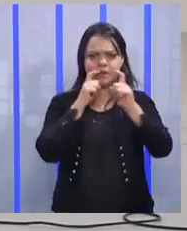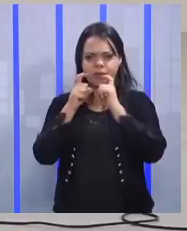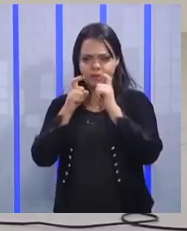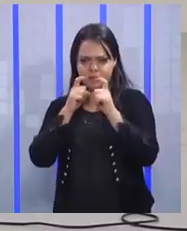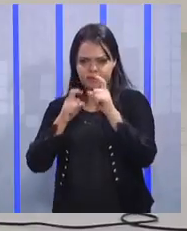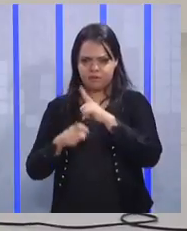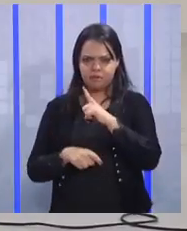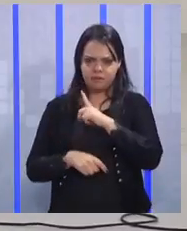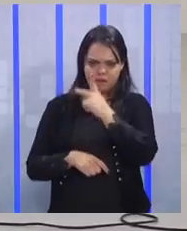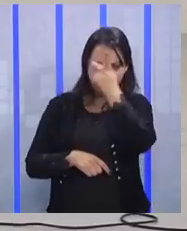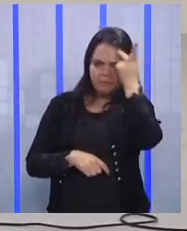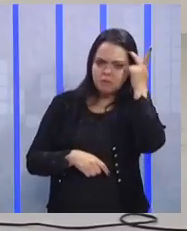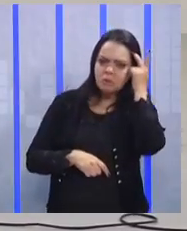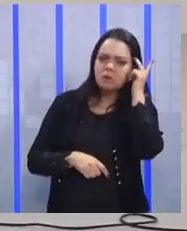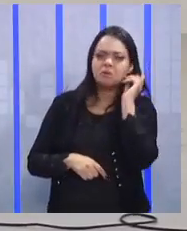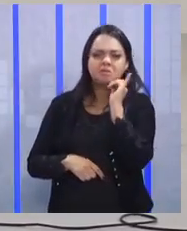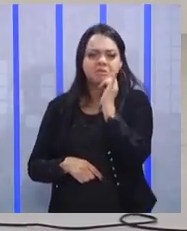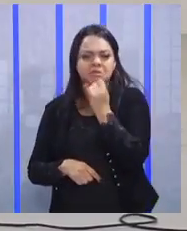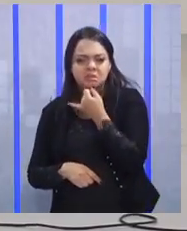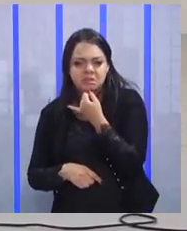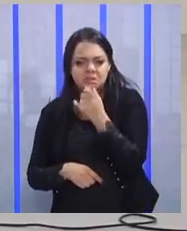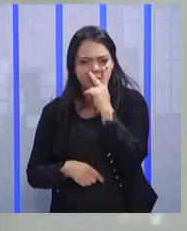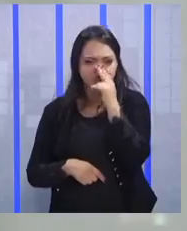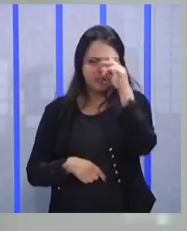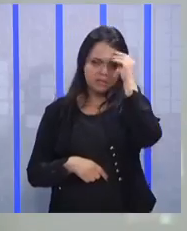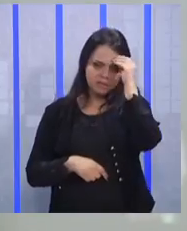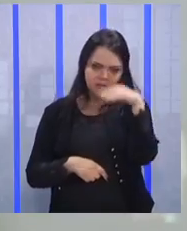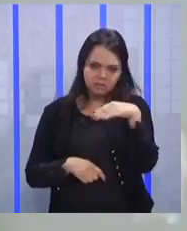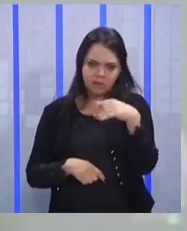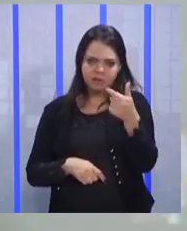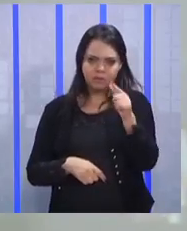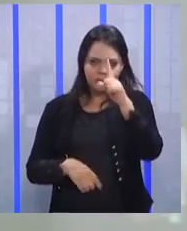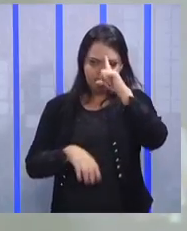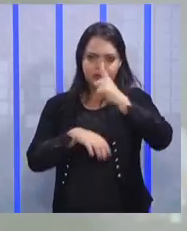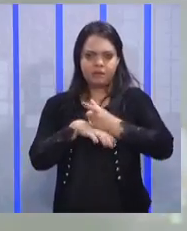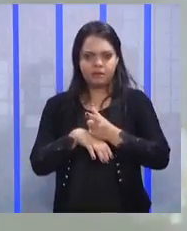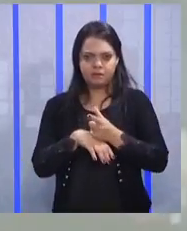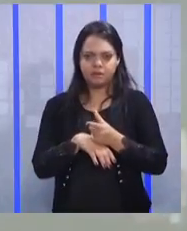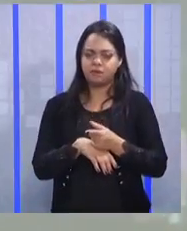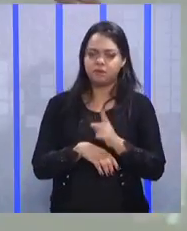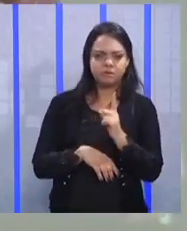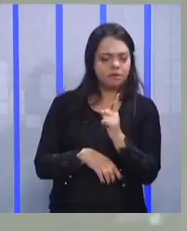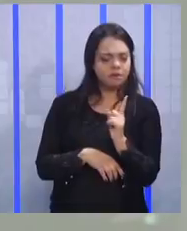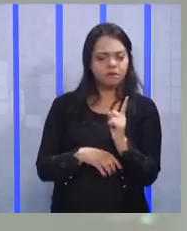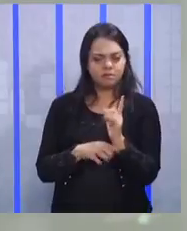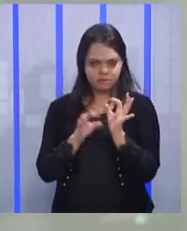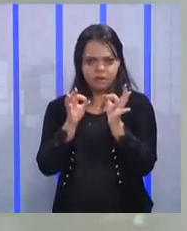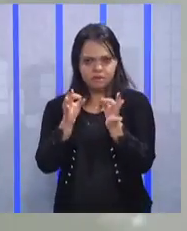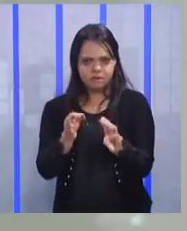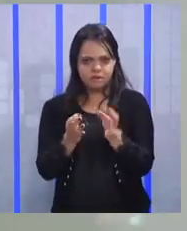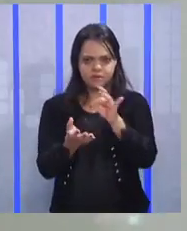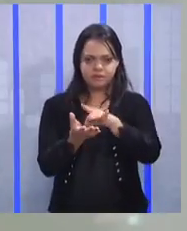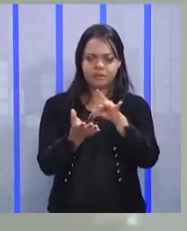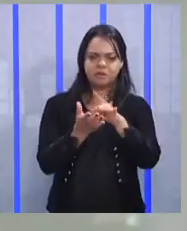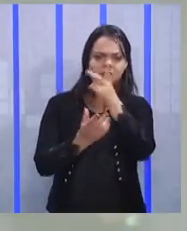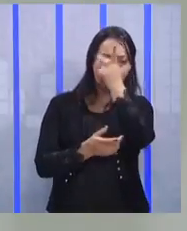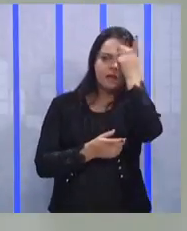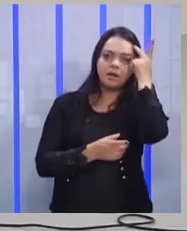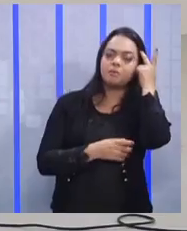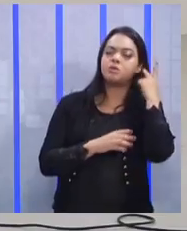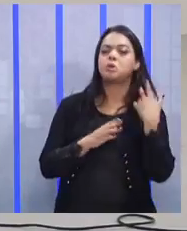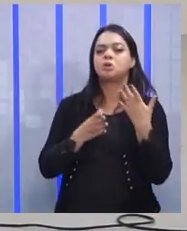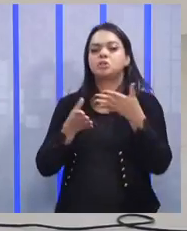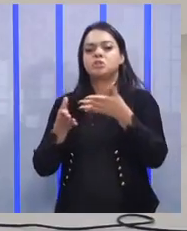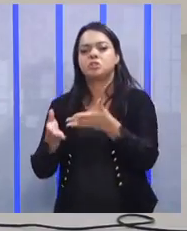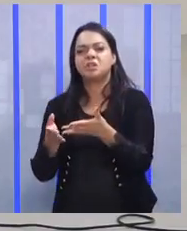cabisbaixo aí, com postura de que não é de líder? Está coerente, não está? Agora o cara chega lá para a equipe.